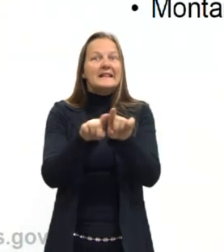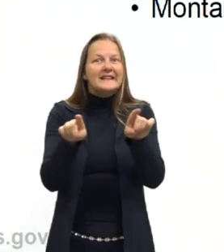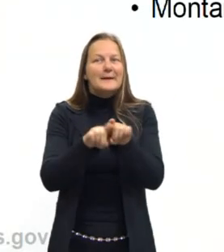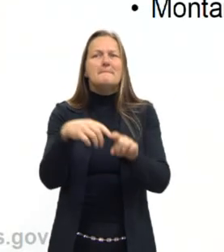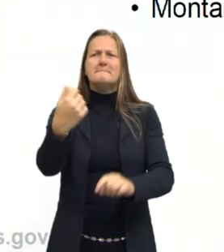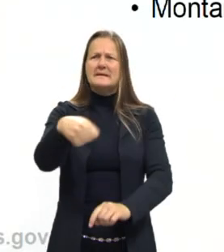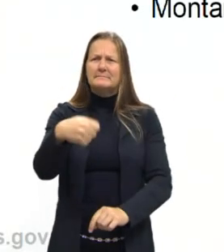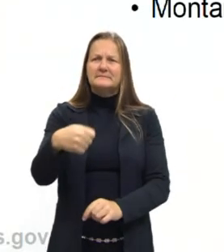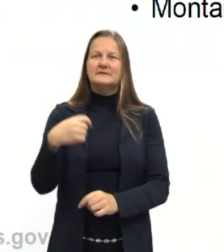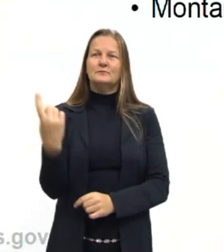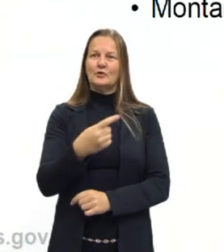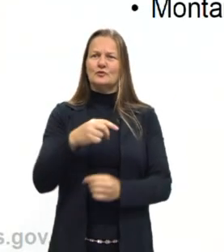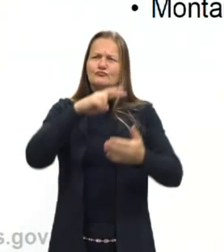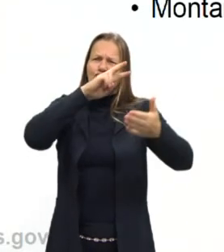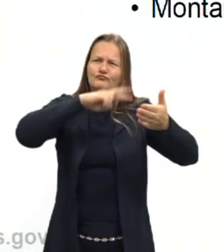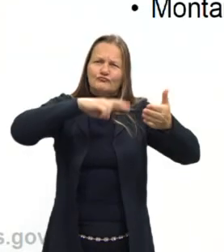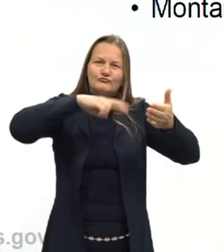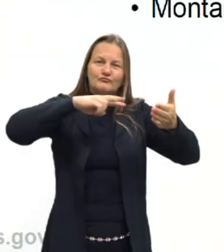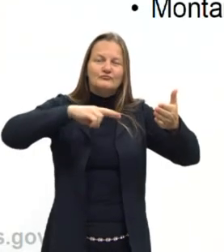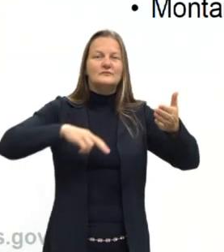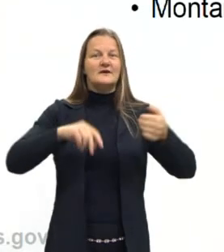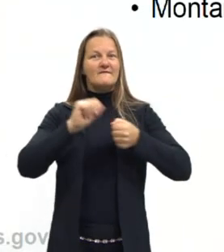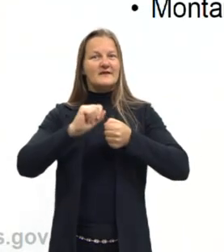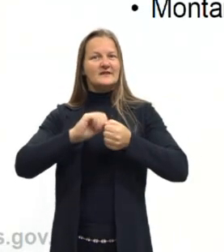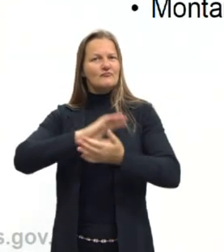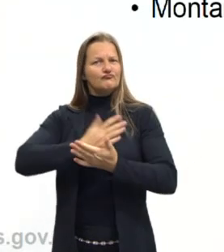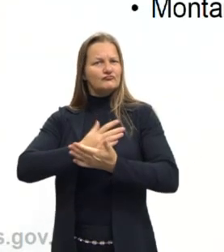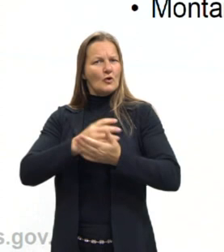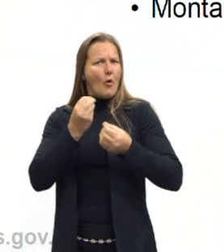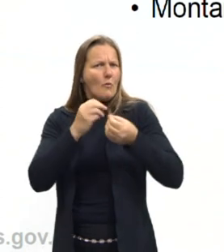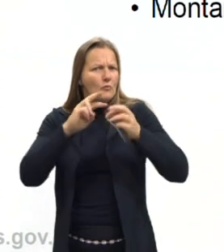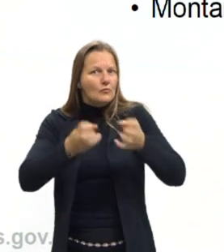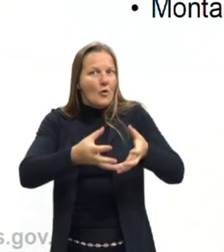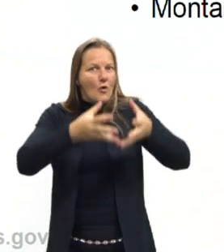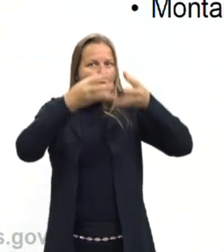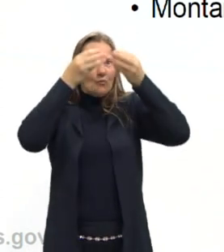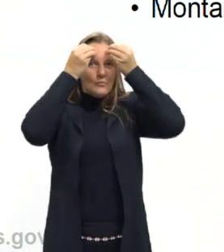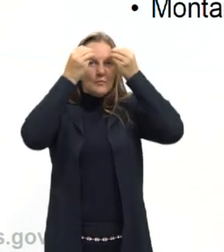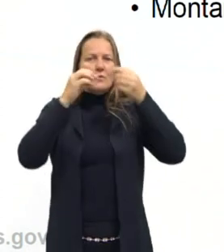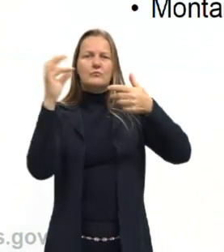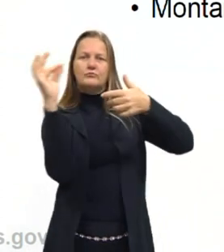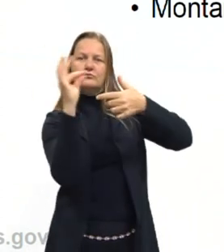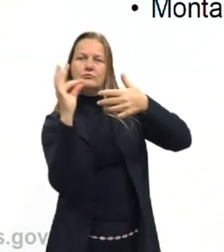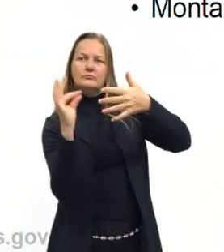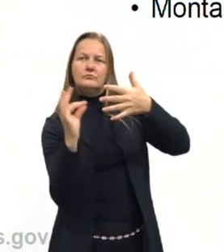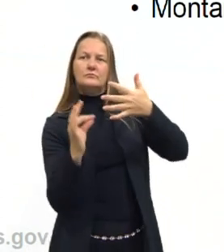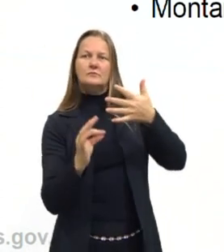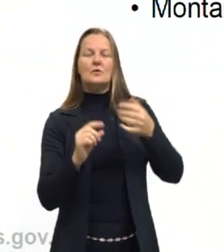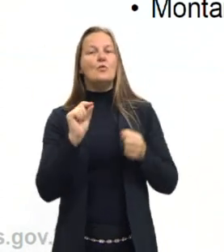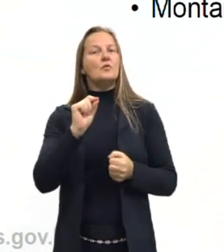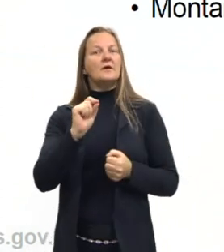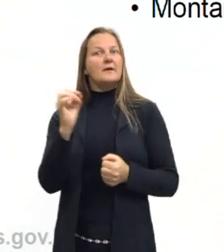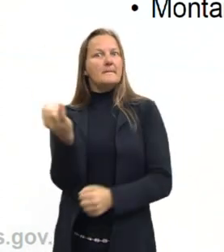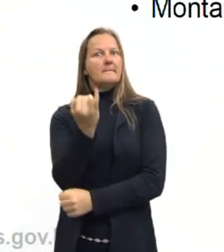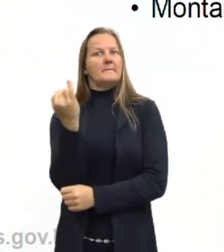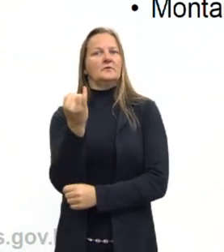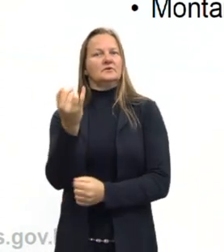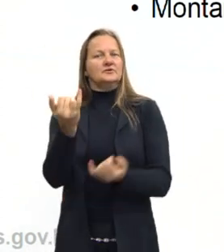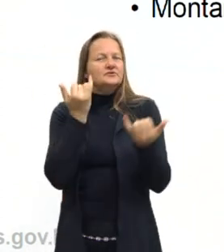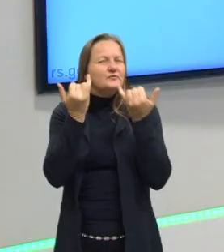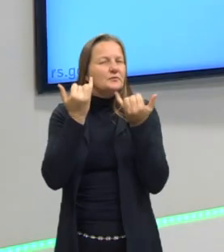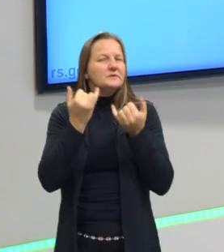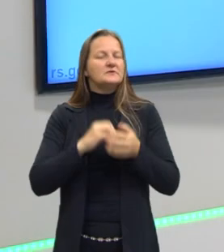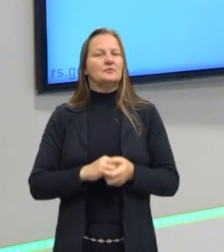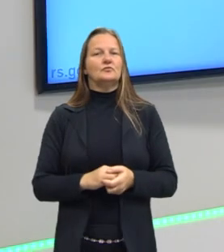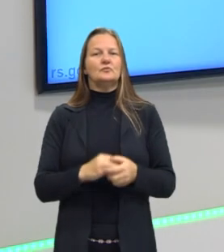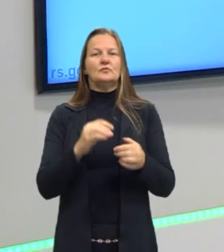preciso ler a questão, fazer a interpretação e elencar as variáveis fornecidas. A questão